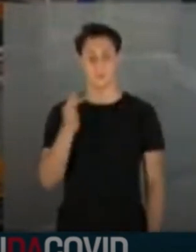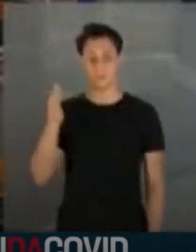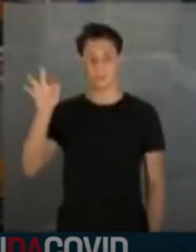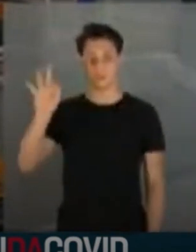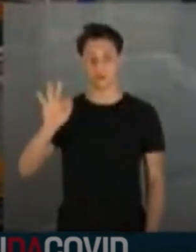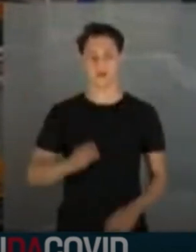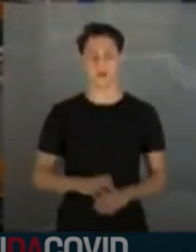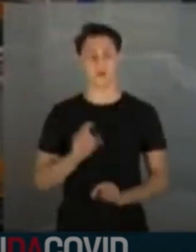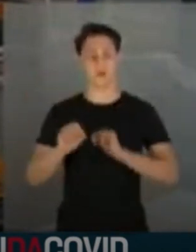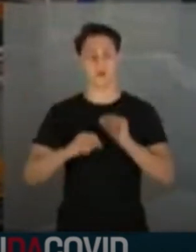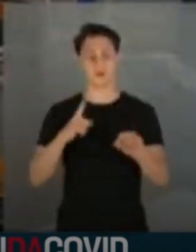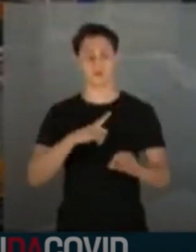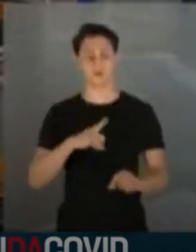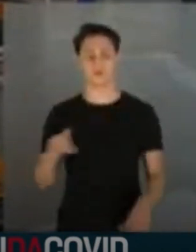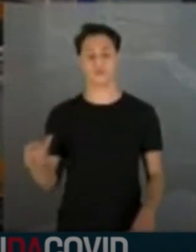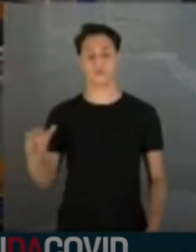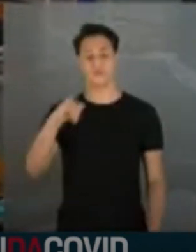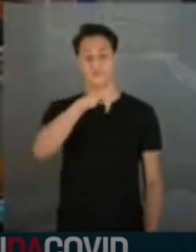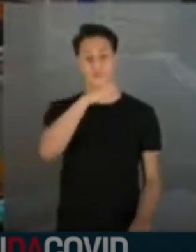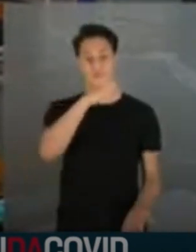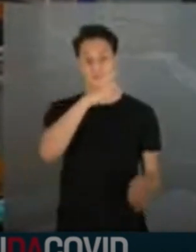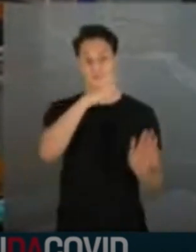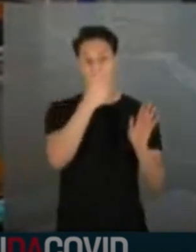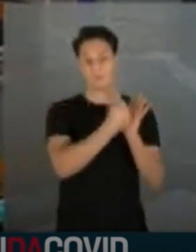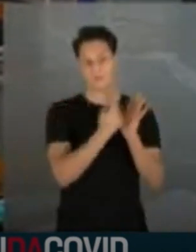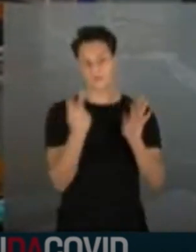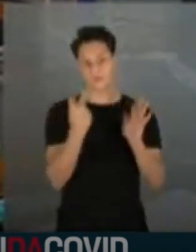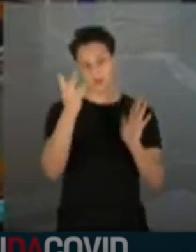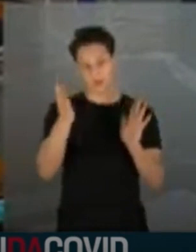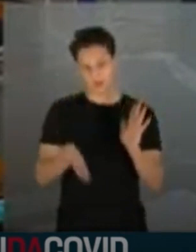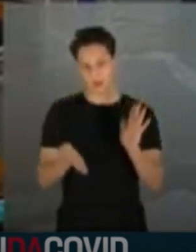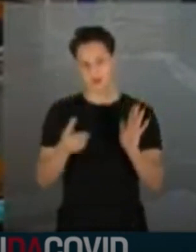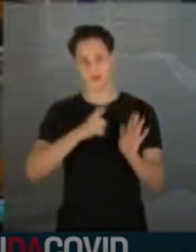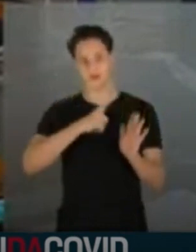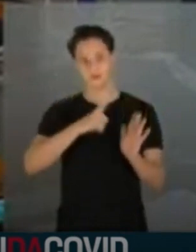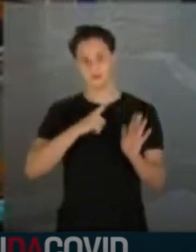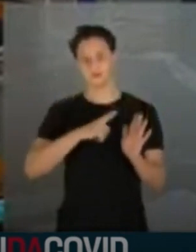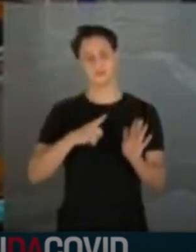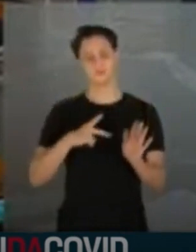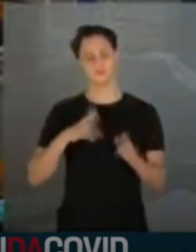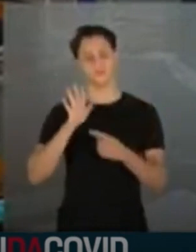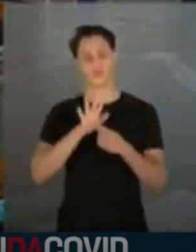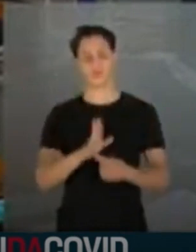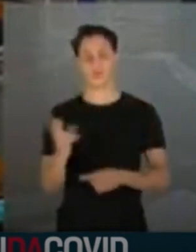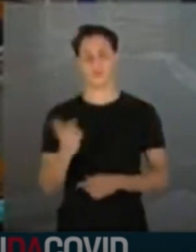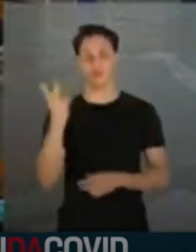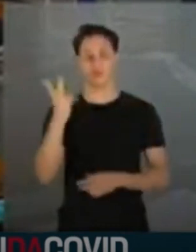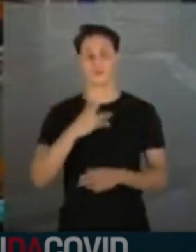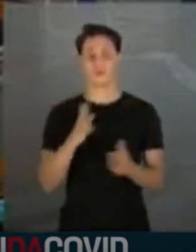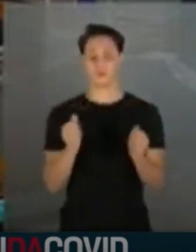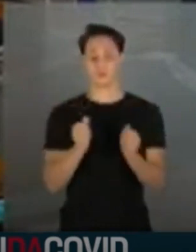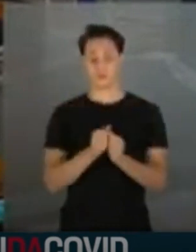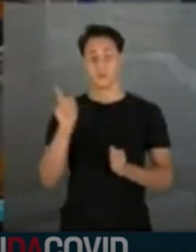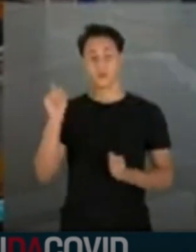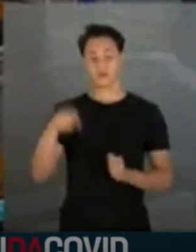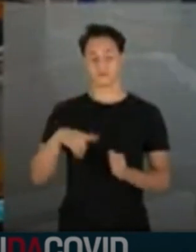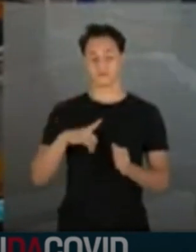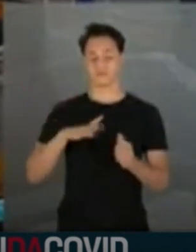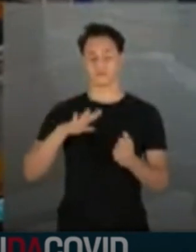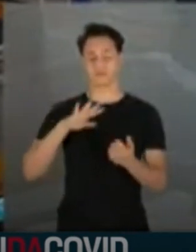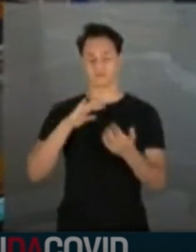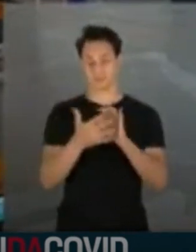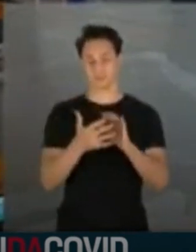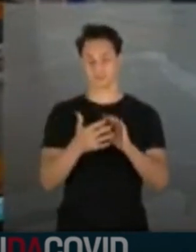voo ser fretado, ele passou com esse montante de dinheiro. Foi detido,